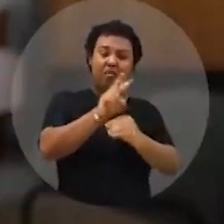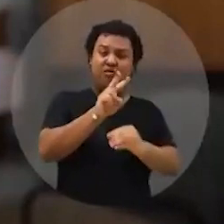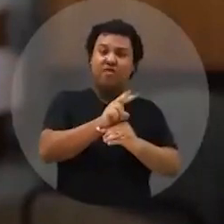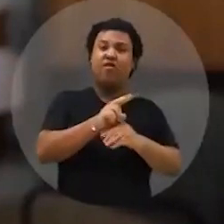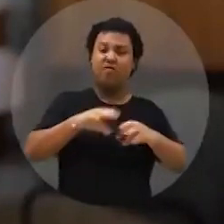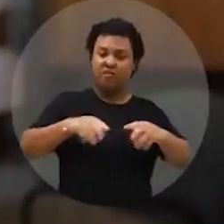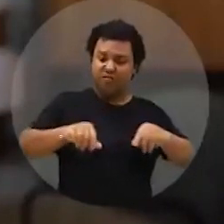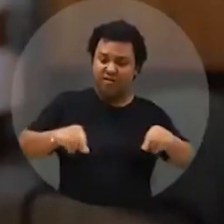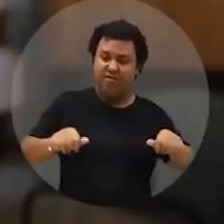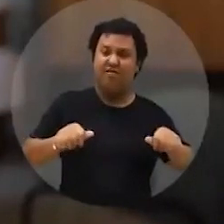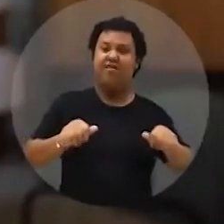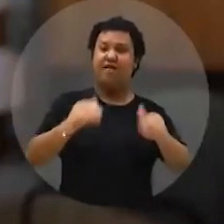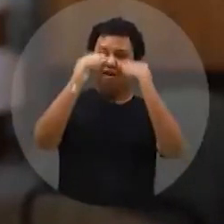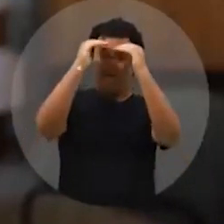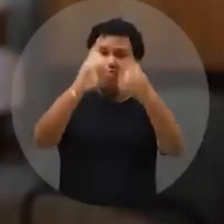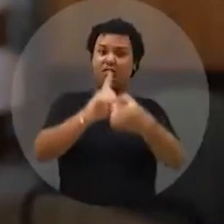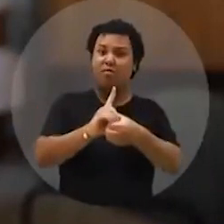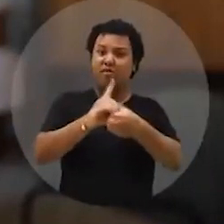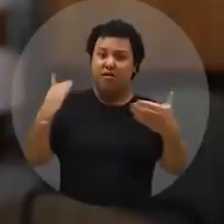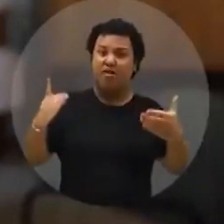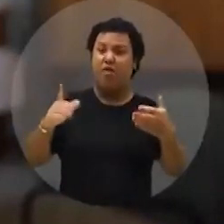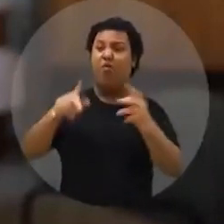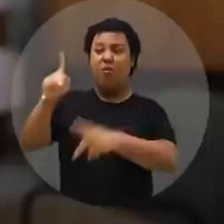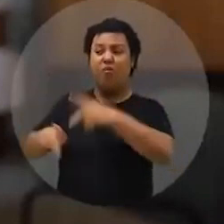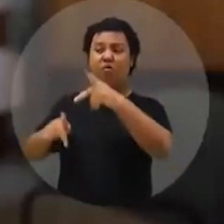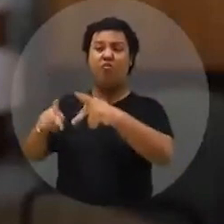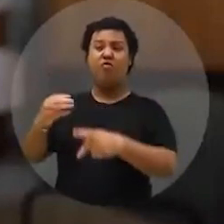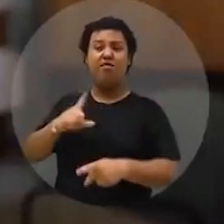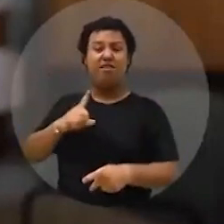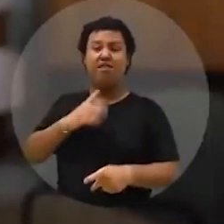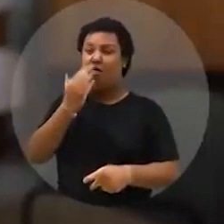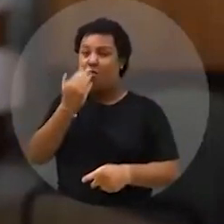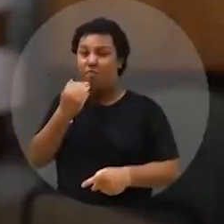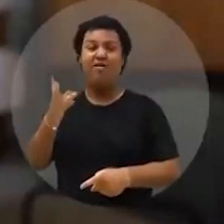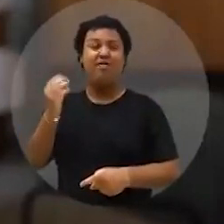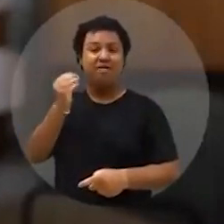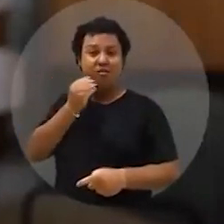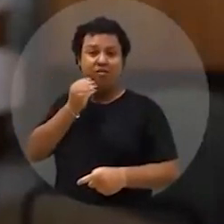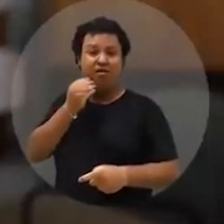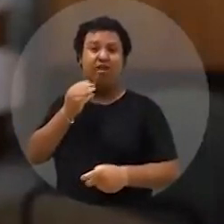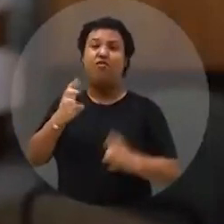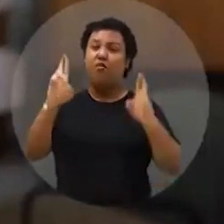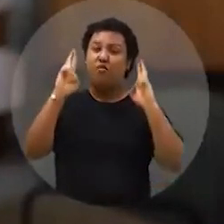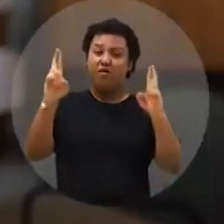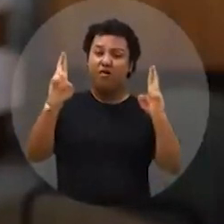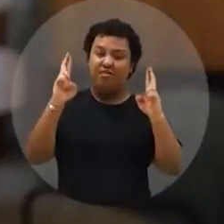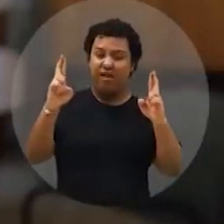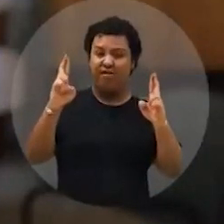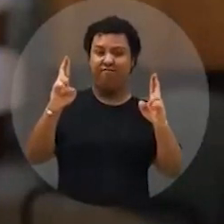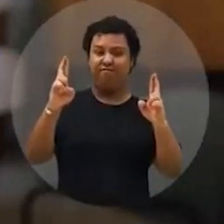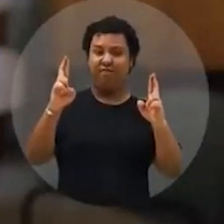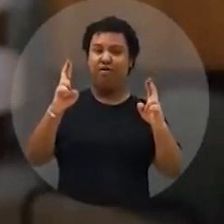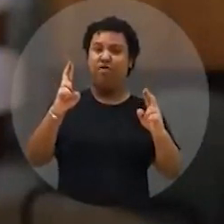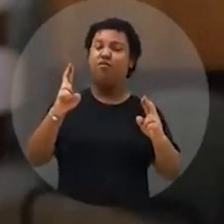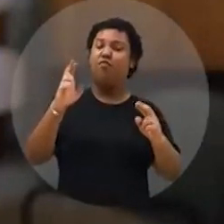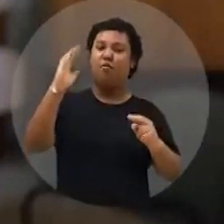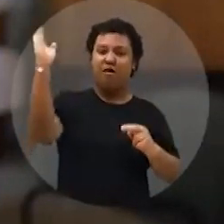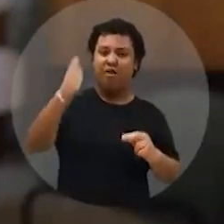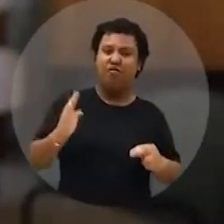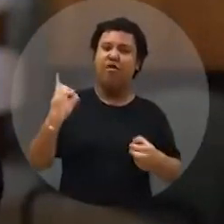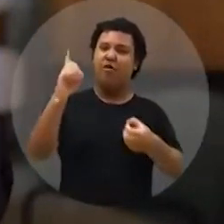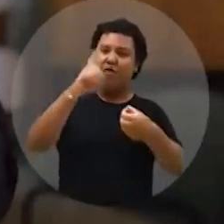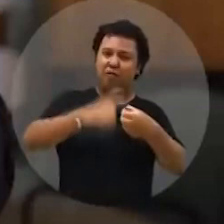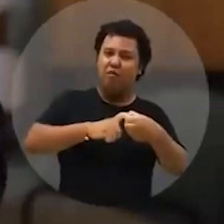nossas riquezas. É respeito à democracia, é povo feliz com comida na mesa e oportunidades. Eu tenho fé